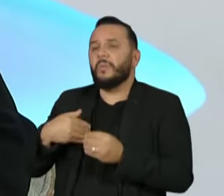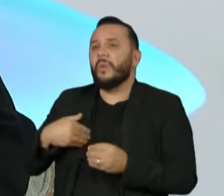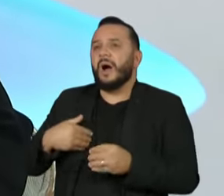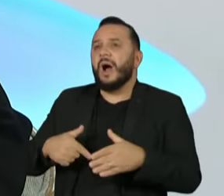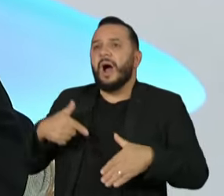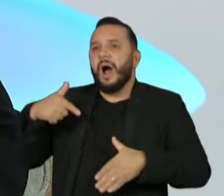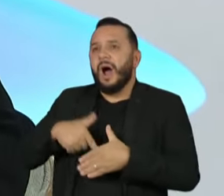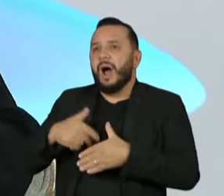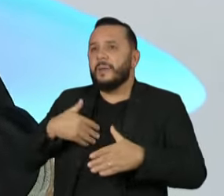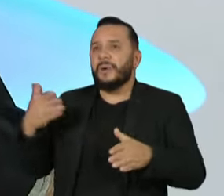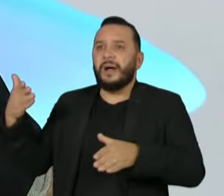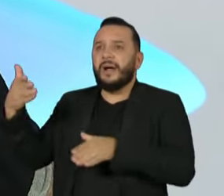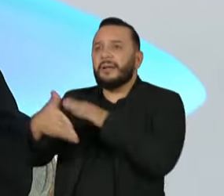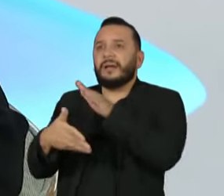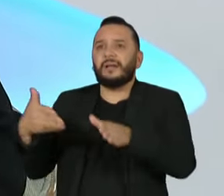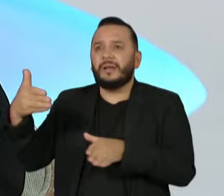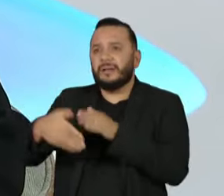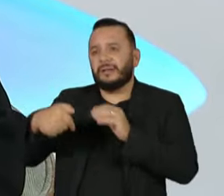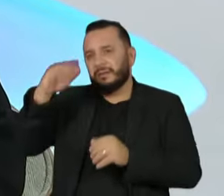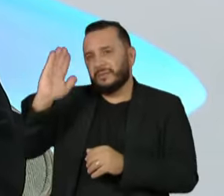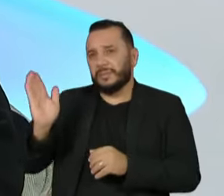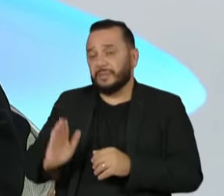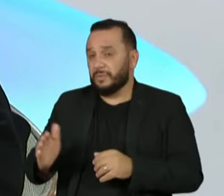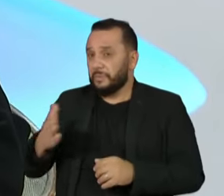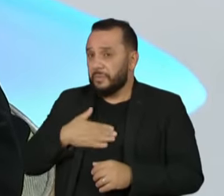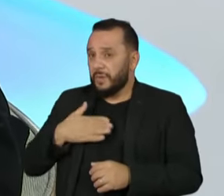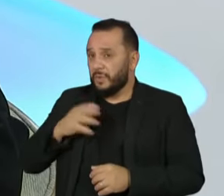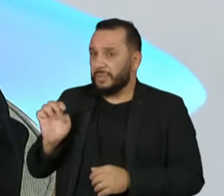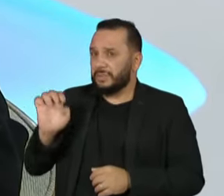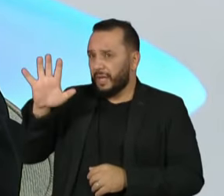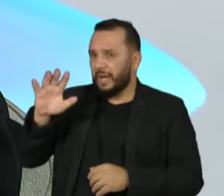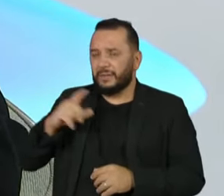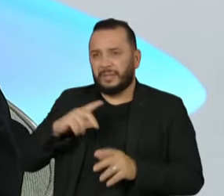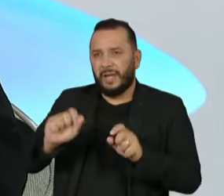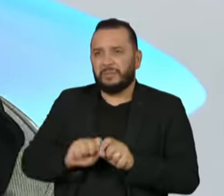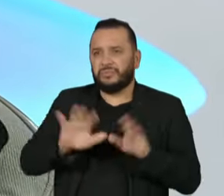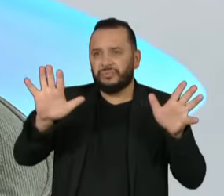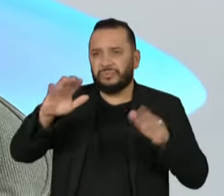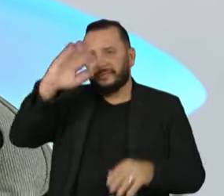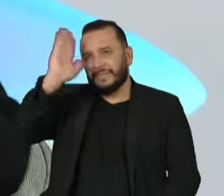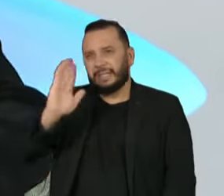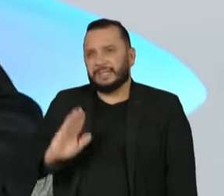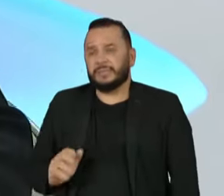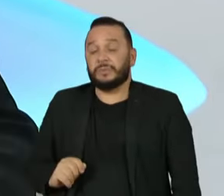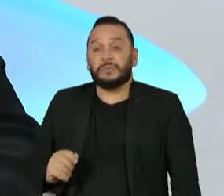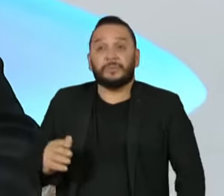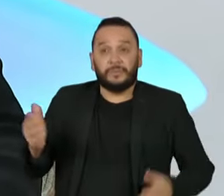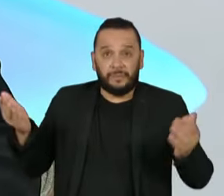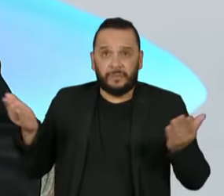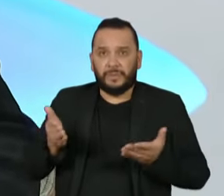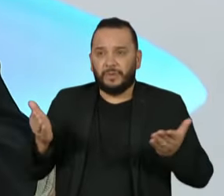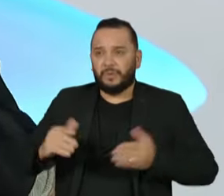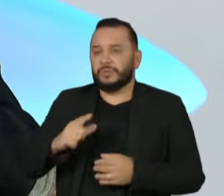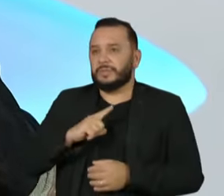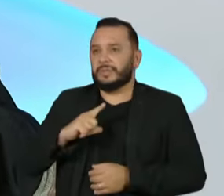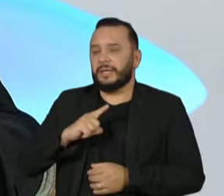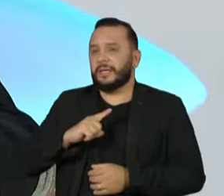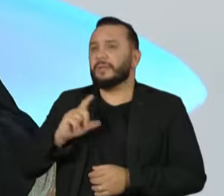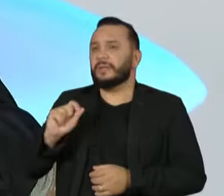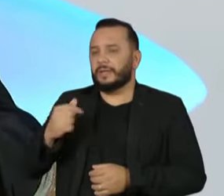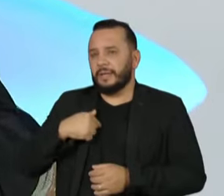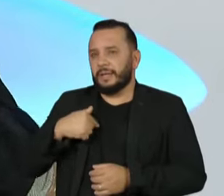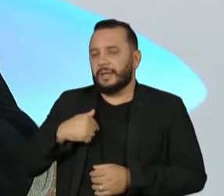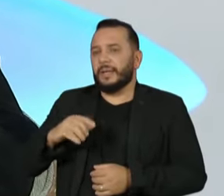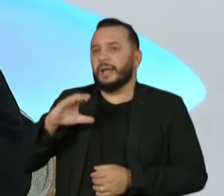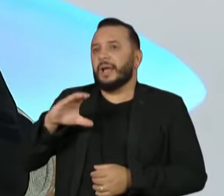estado. E chegam aqui e hoje eles são entregues através, infelizmente, dos CACs e tem muita gente